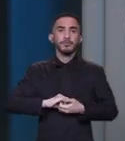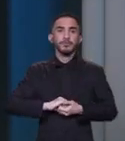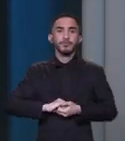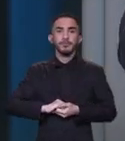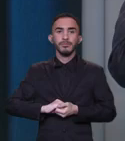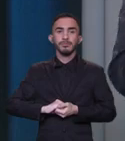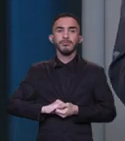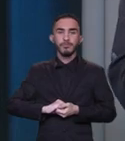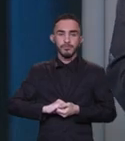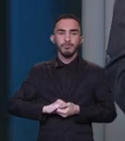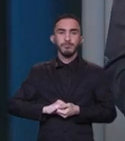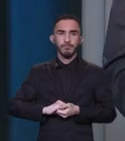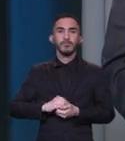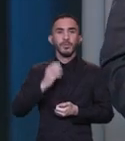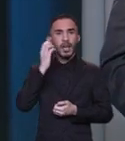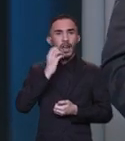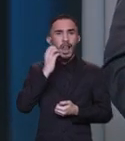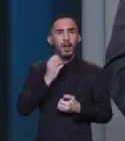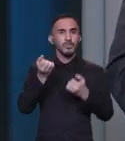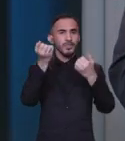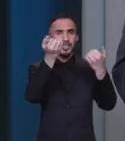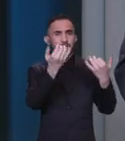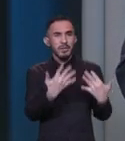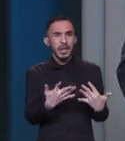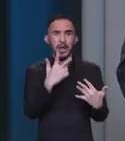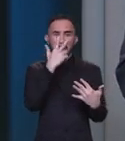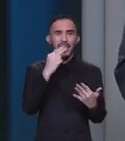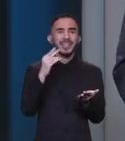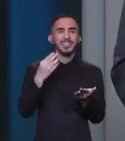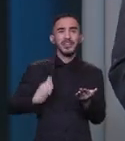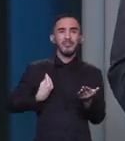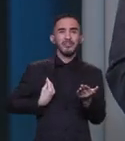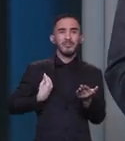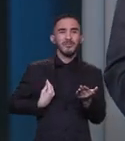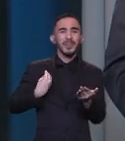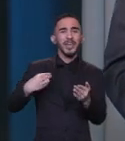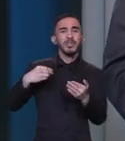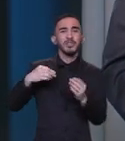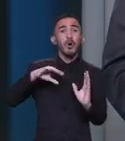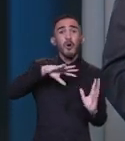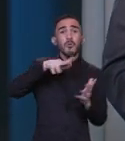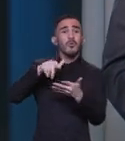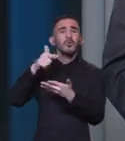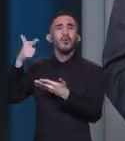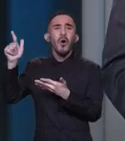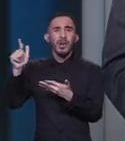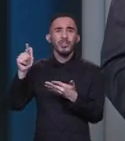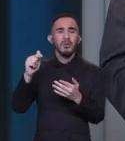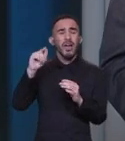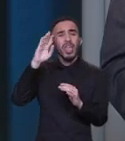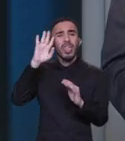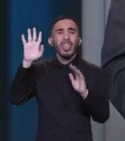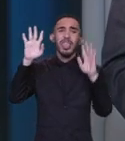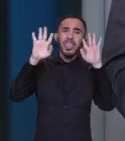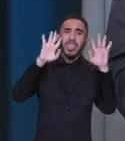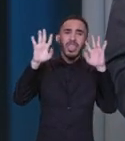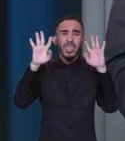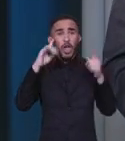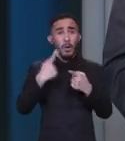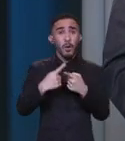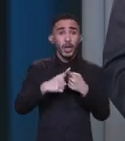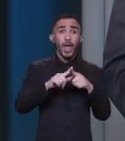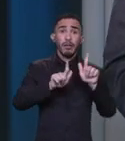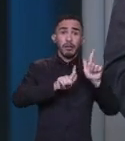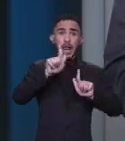Olha, Cláudio, a gente ouve você falar e parece que a gente está vivendo em Marte, numa ilha da fantasia. Porque você fica aqui falando de números,